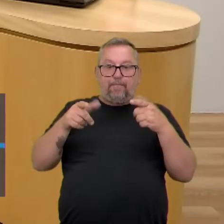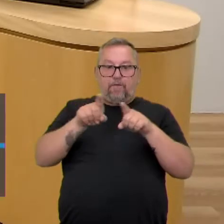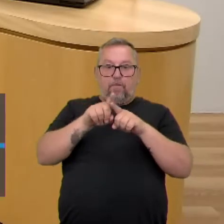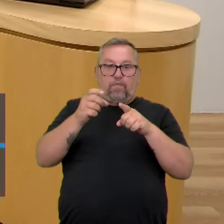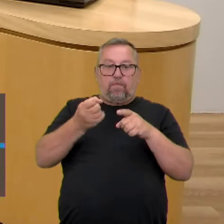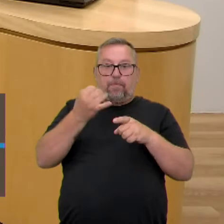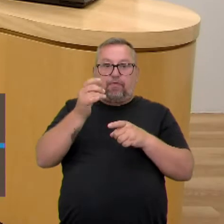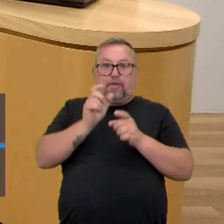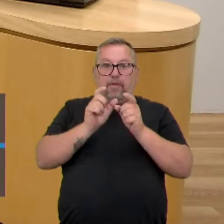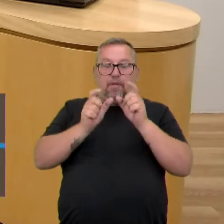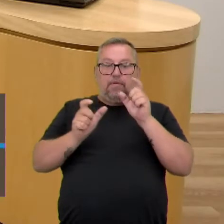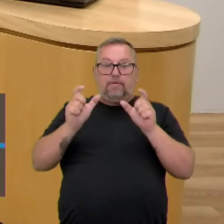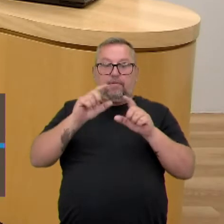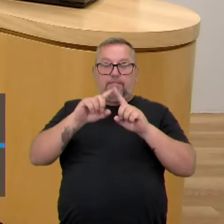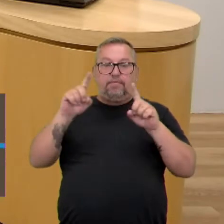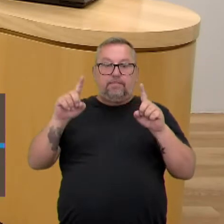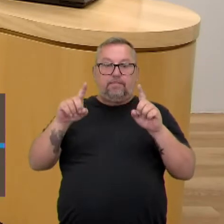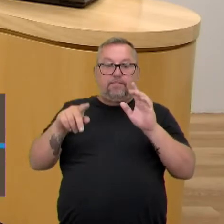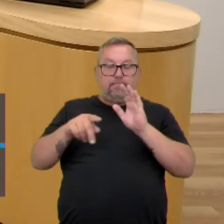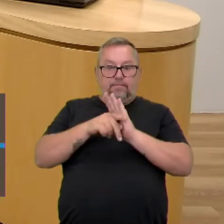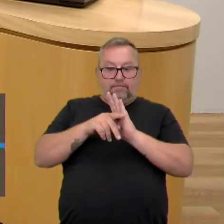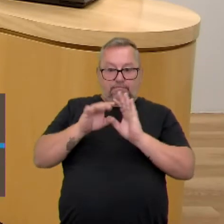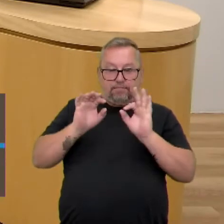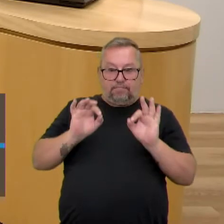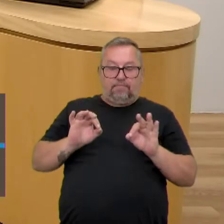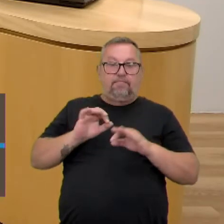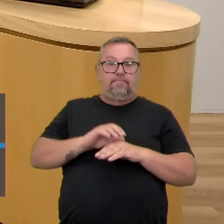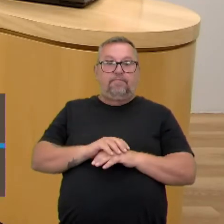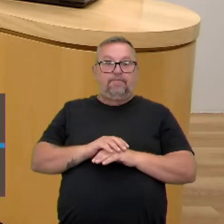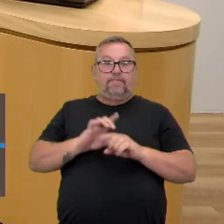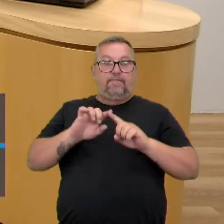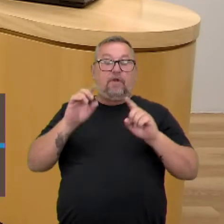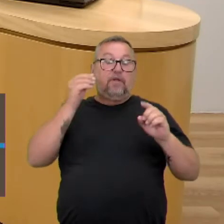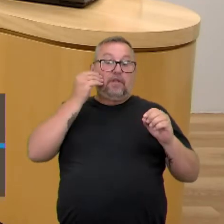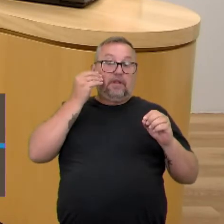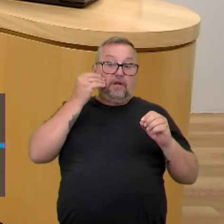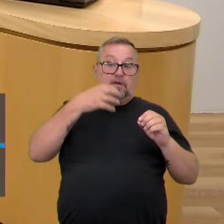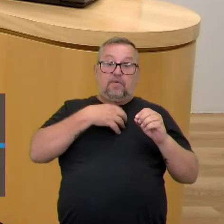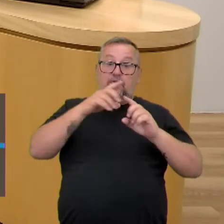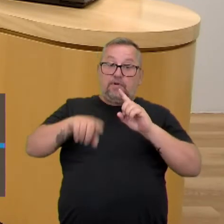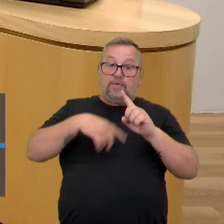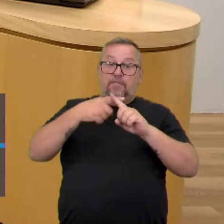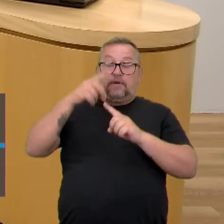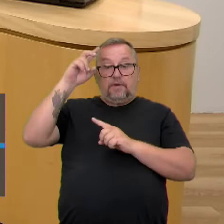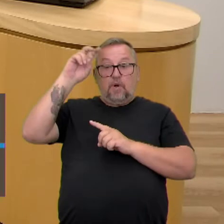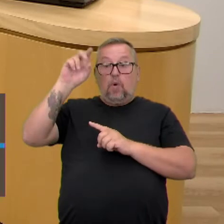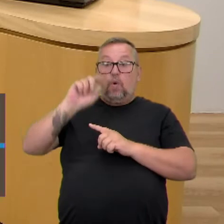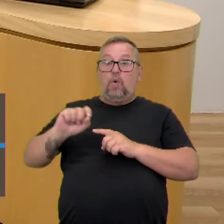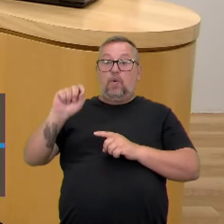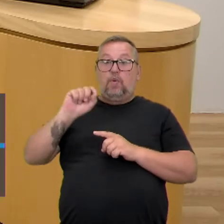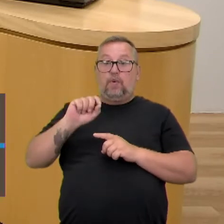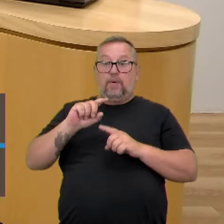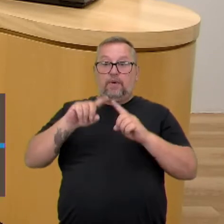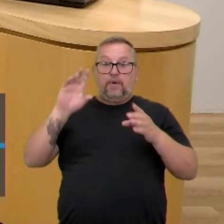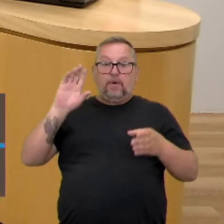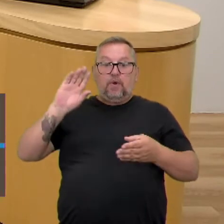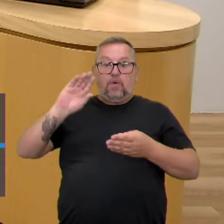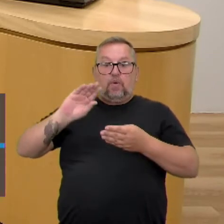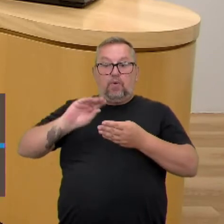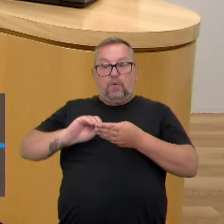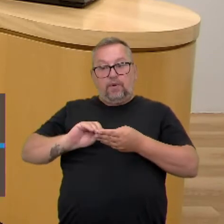palavras ou uma sentença extensa e tenta da forma mais inteligente o quê? Sintetizar.